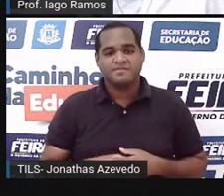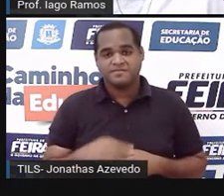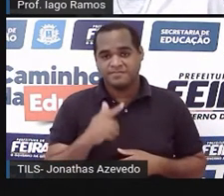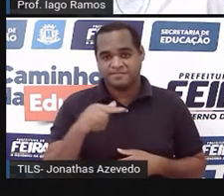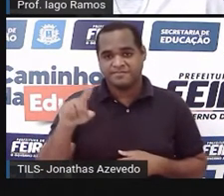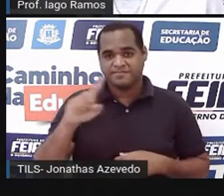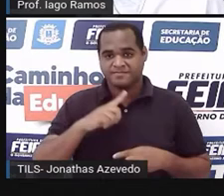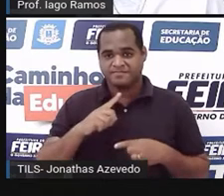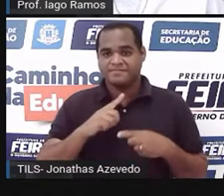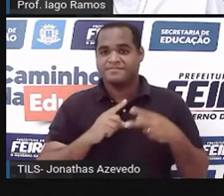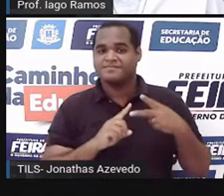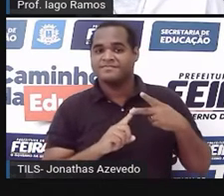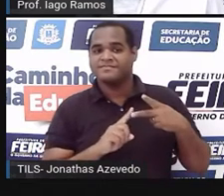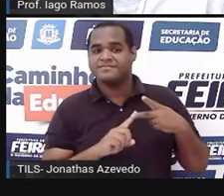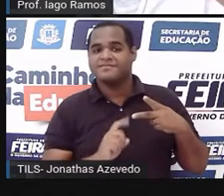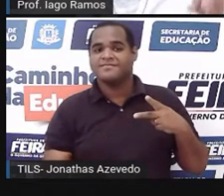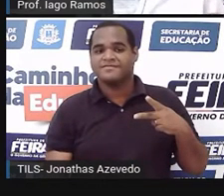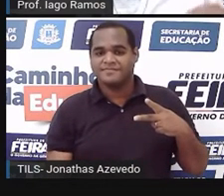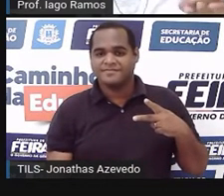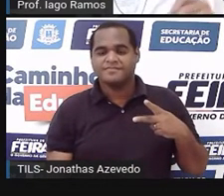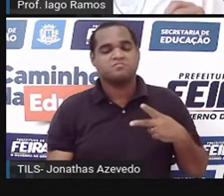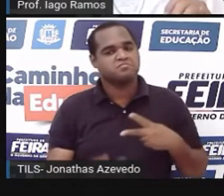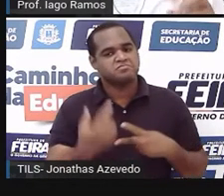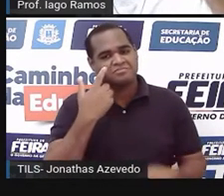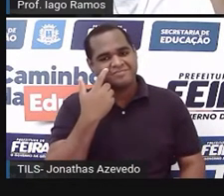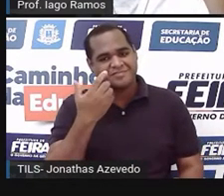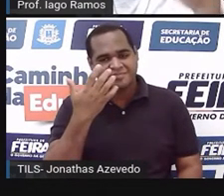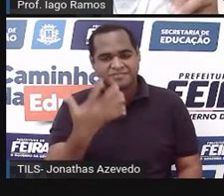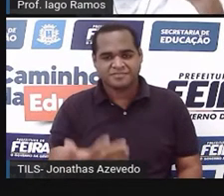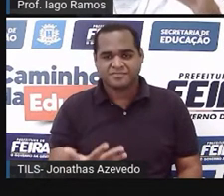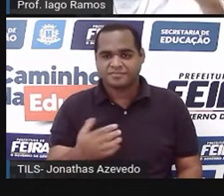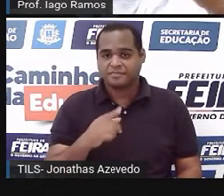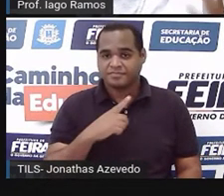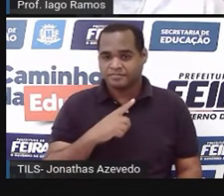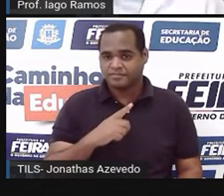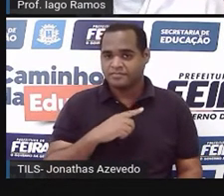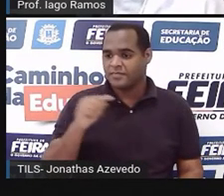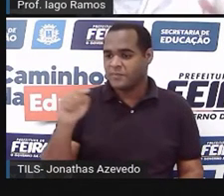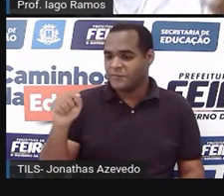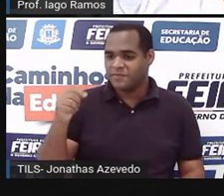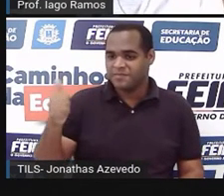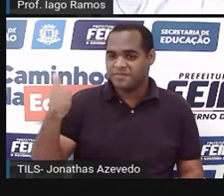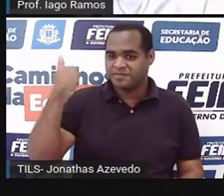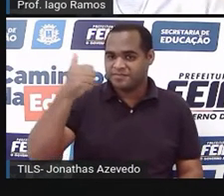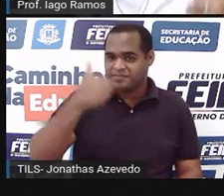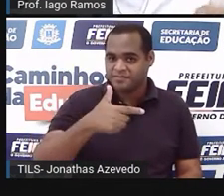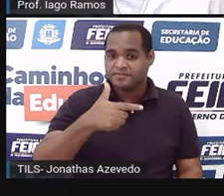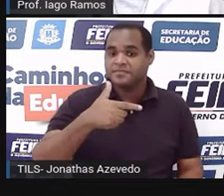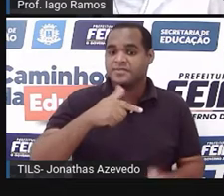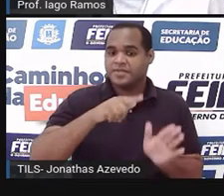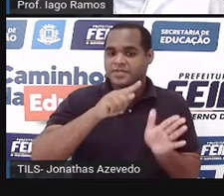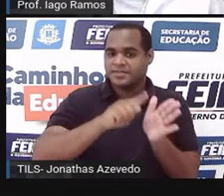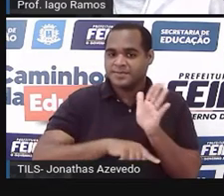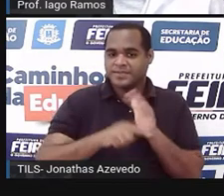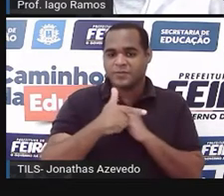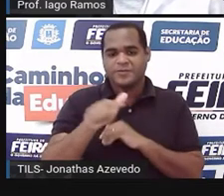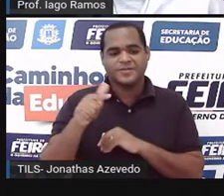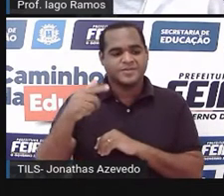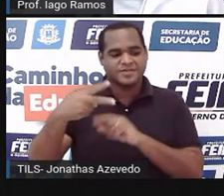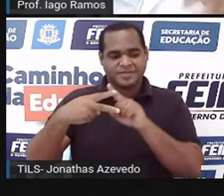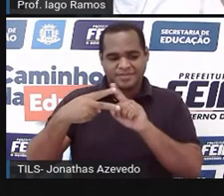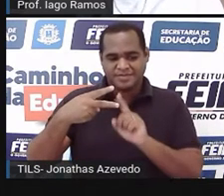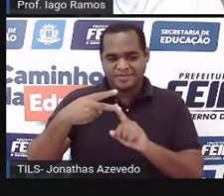parte é a gente olhar o seguinte, um lado ser maior que a subtração dos outros dois.